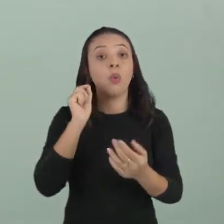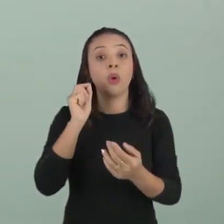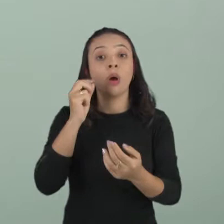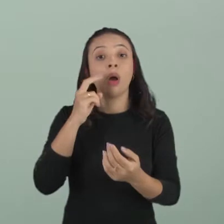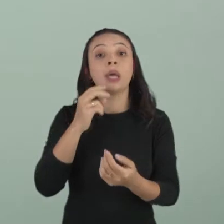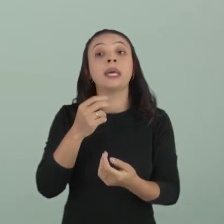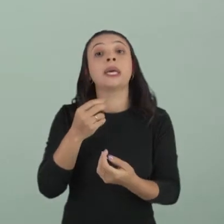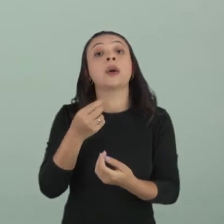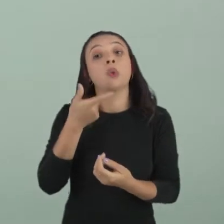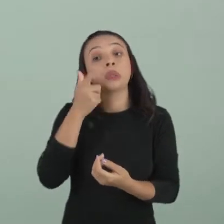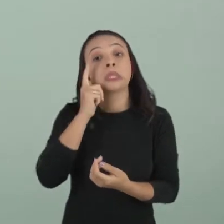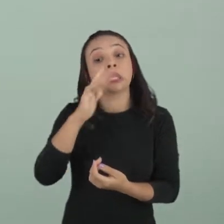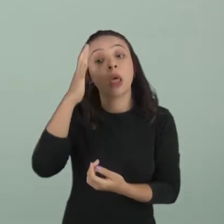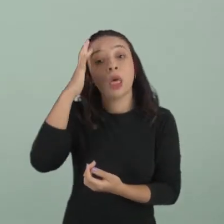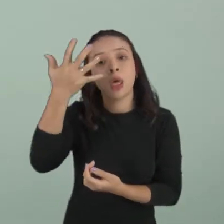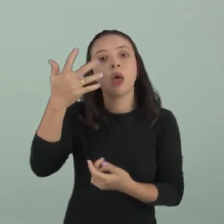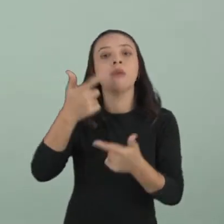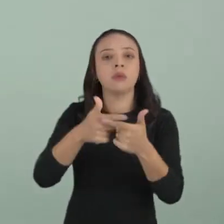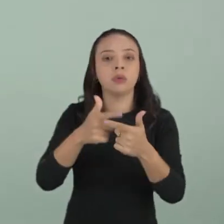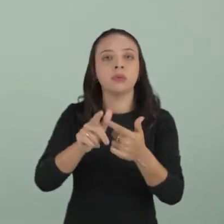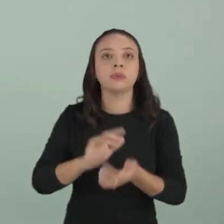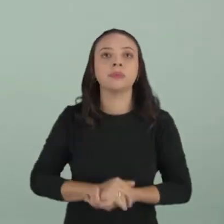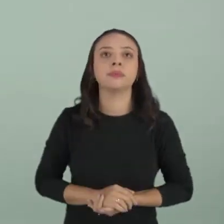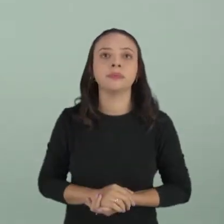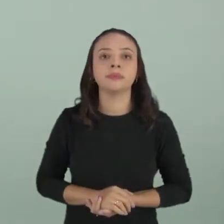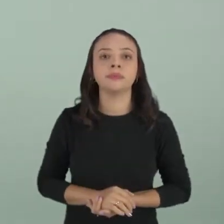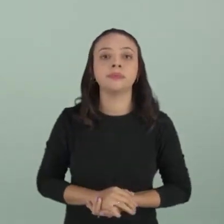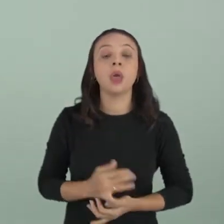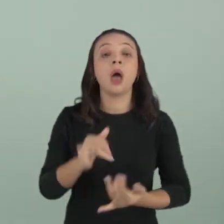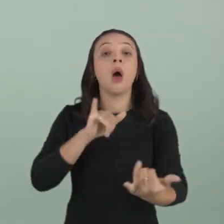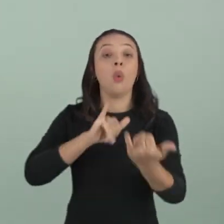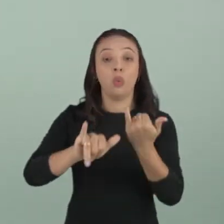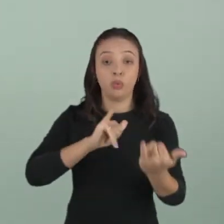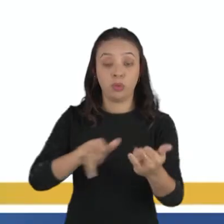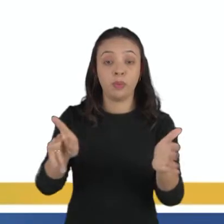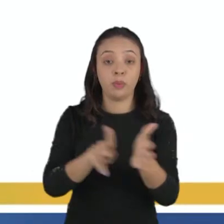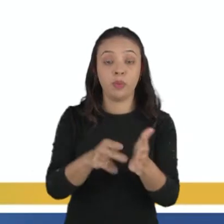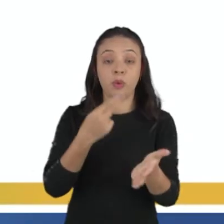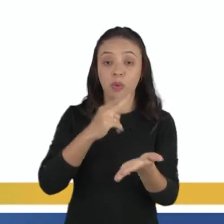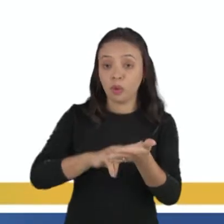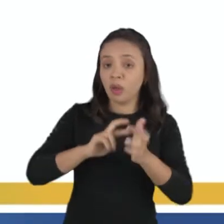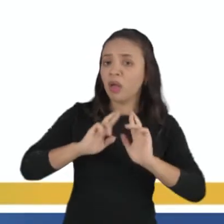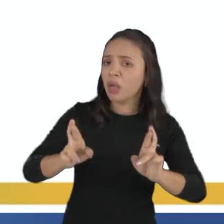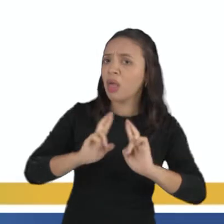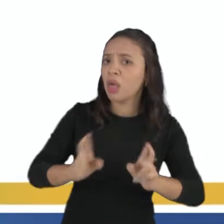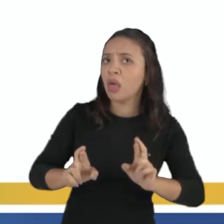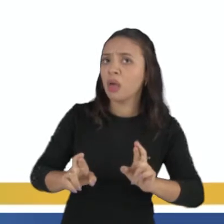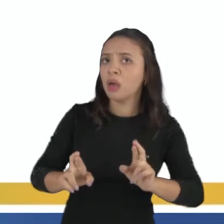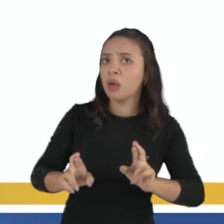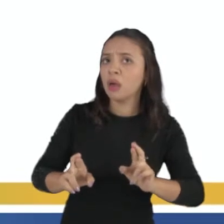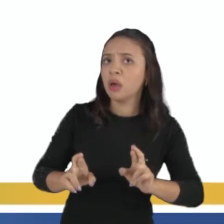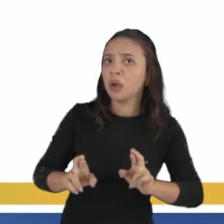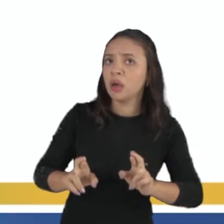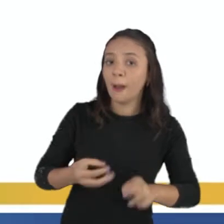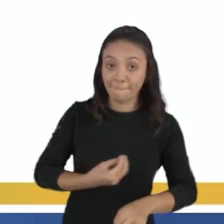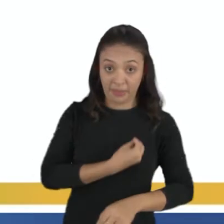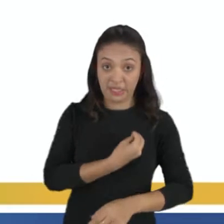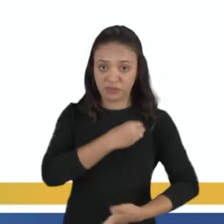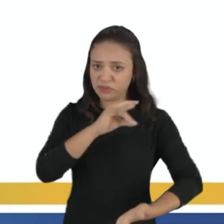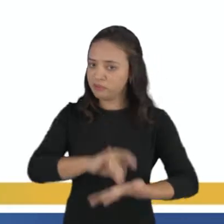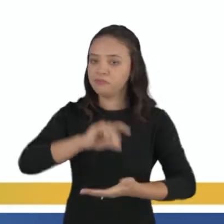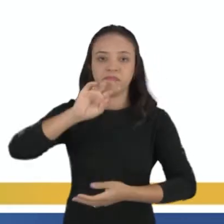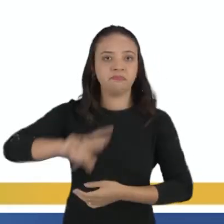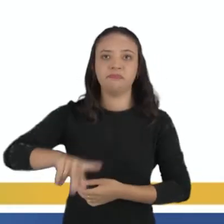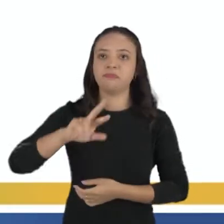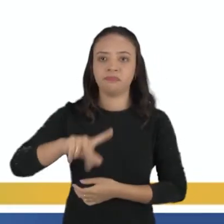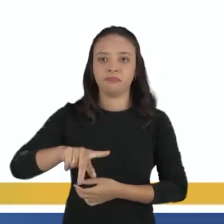resolver o problema. Os interlocutores de uma carta de reclamação não estão em presença.